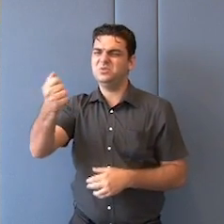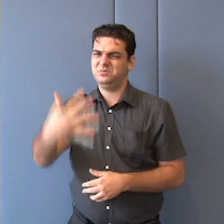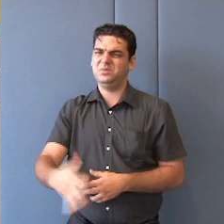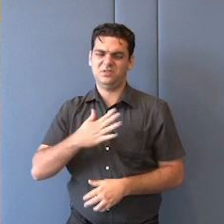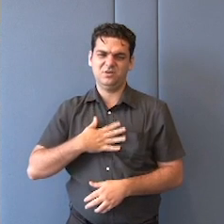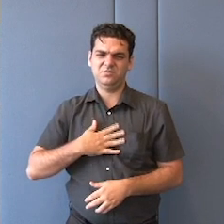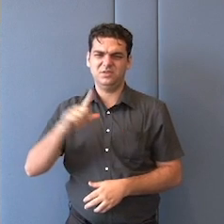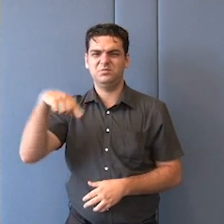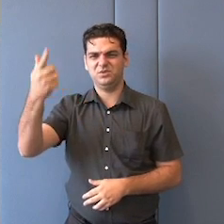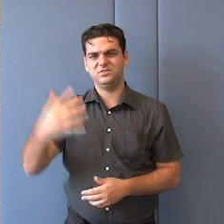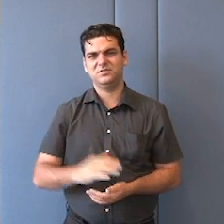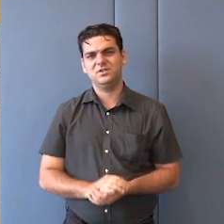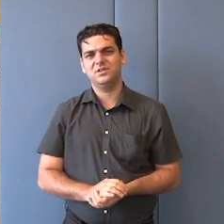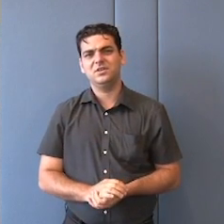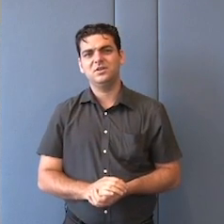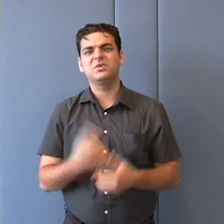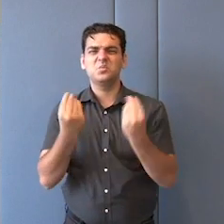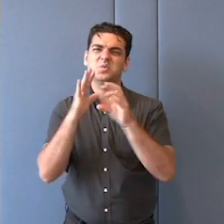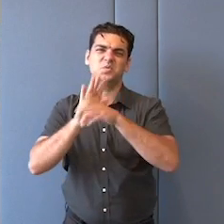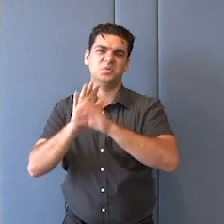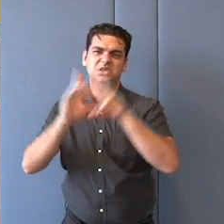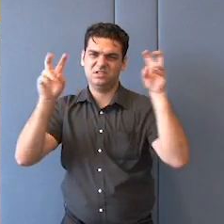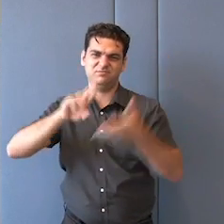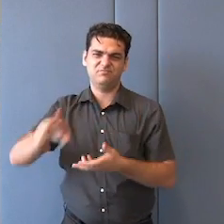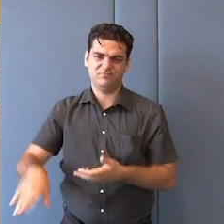de posições sobre determinados temas.